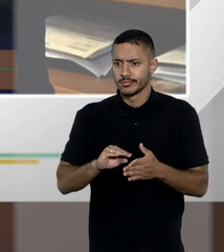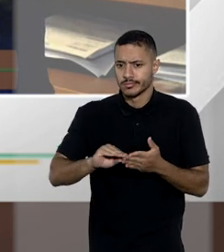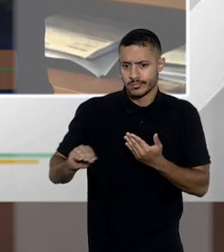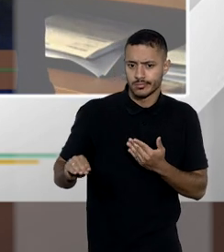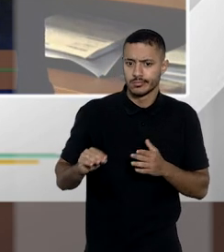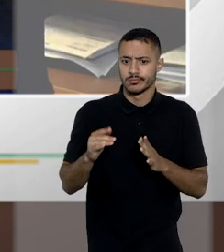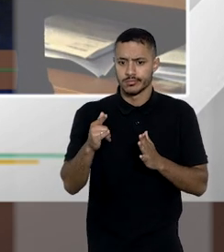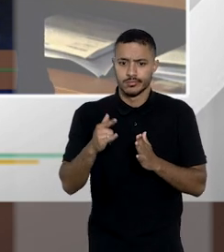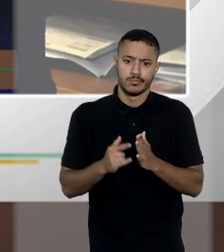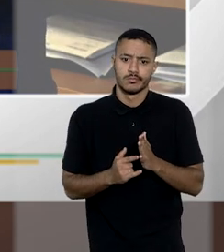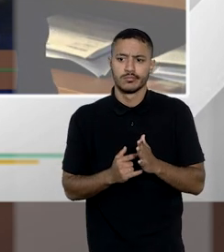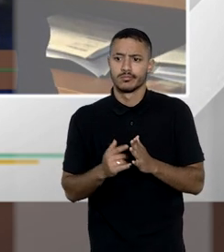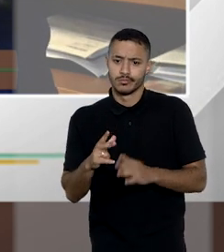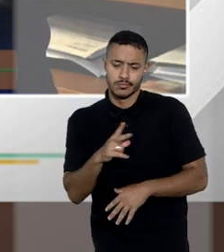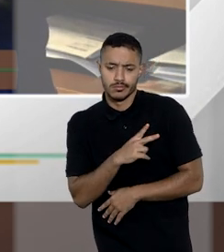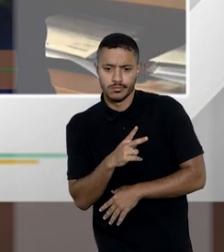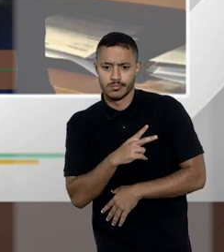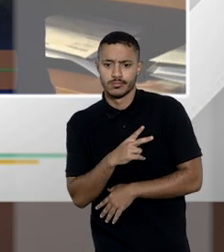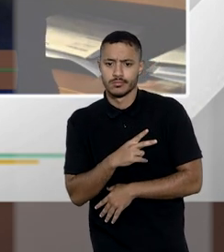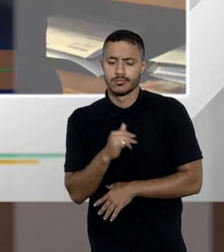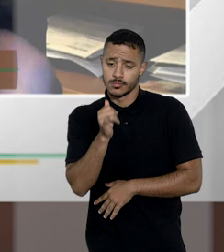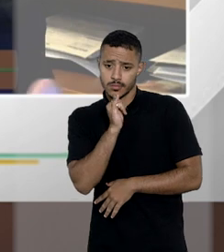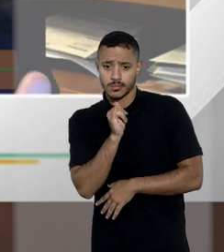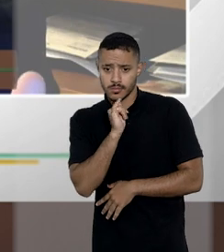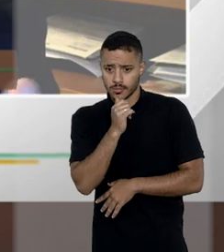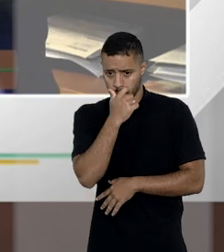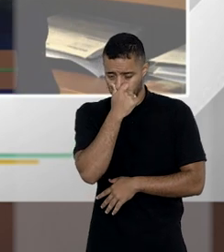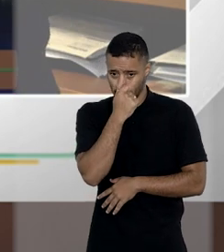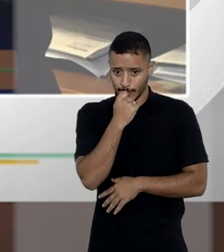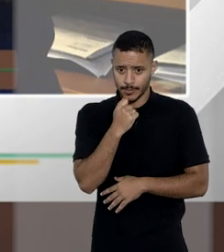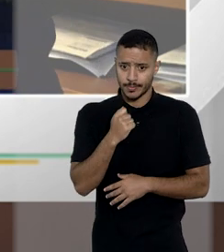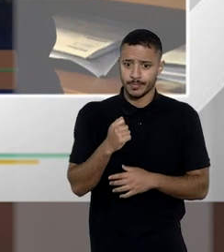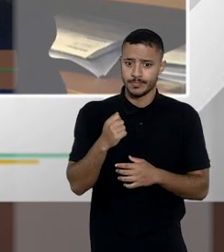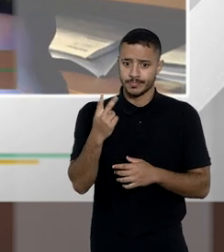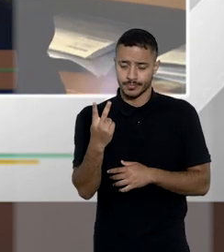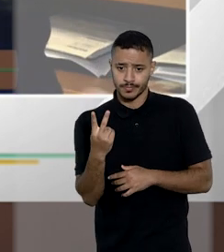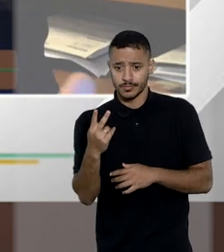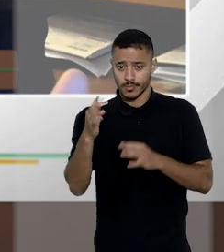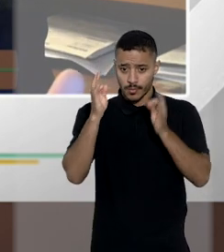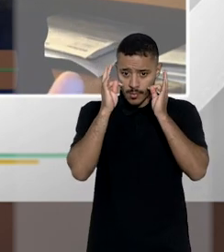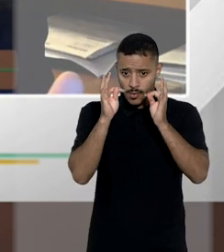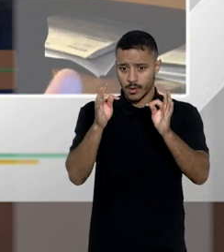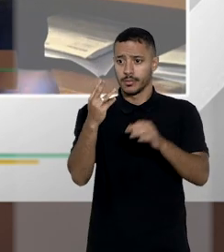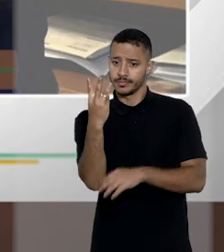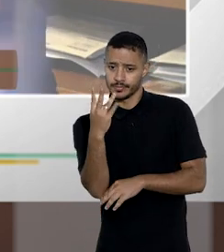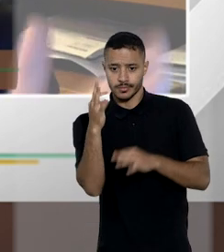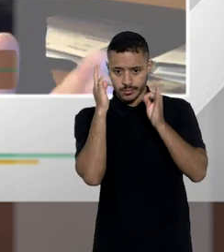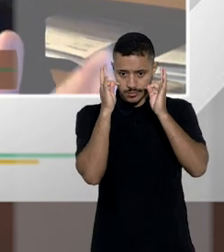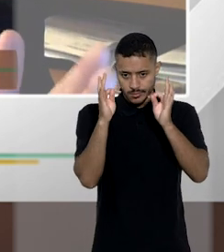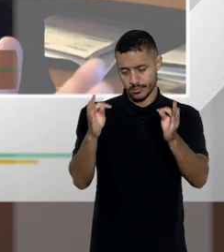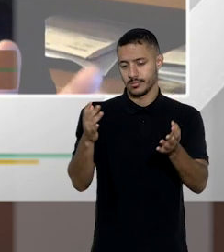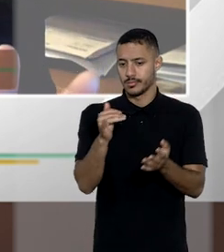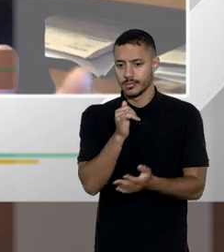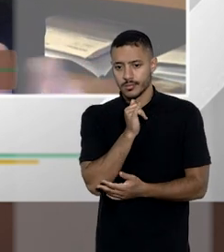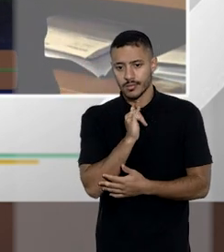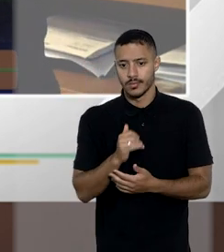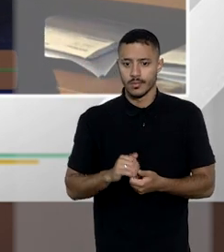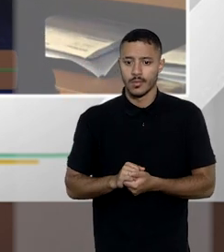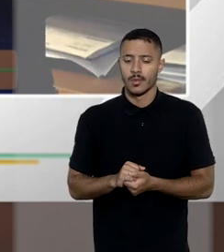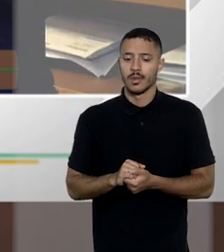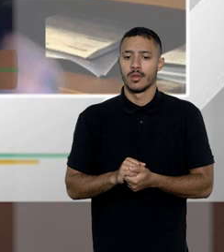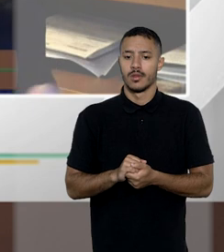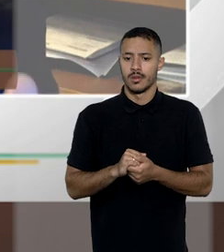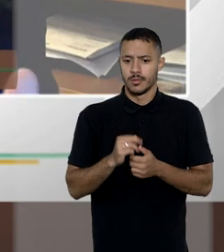extrair de um testamento mesmo particular por exemplo que exige lá duas testemunhas três testemunhas perdão